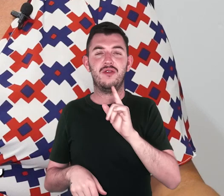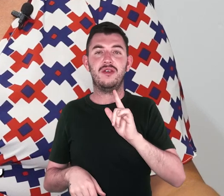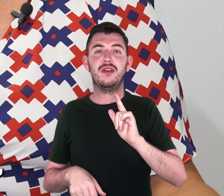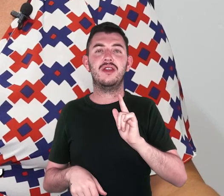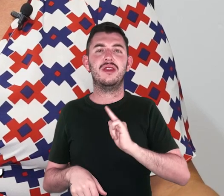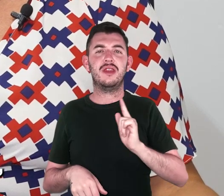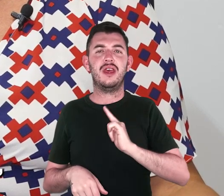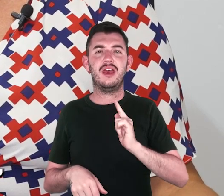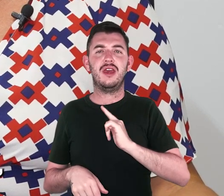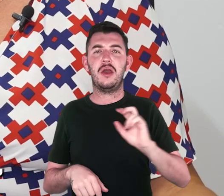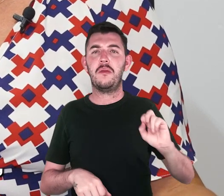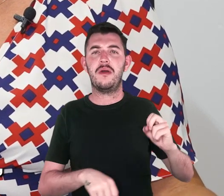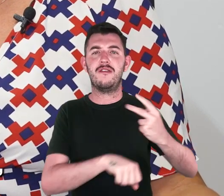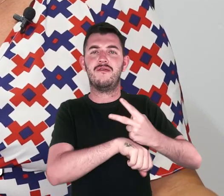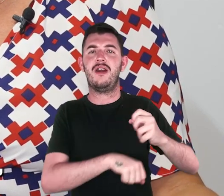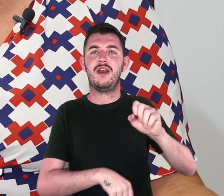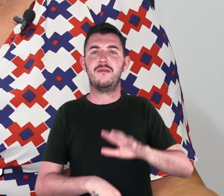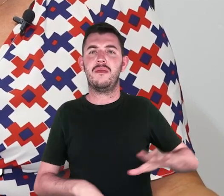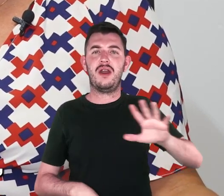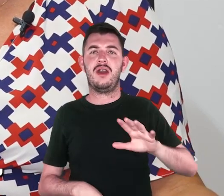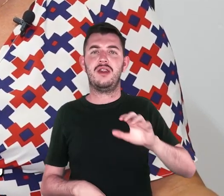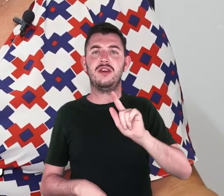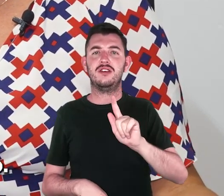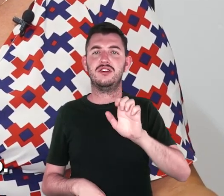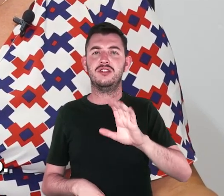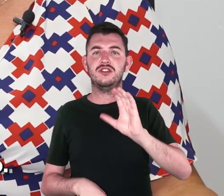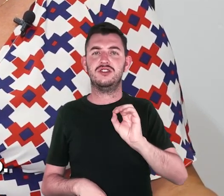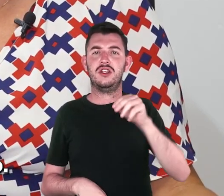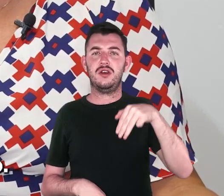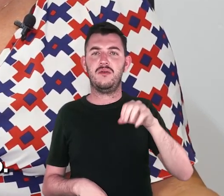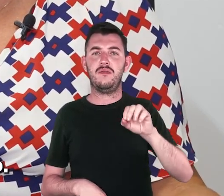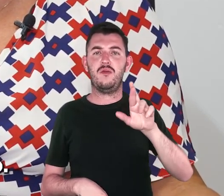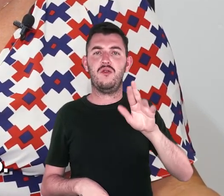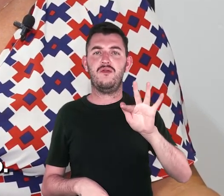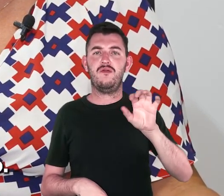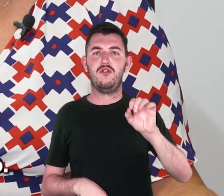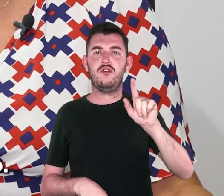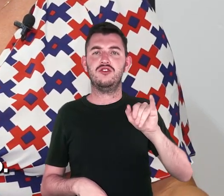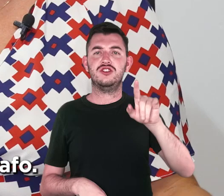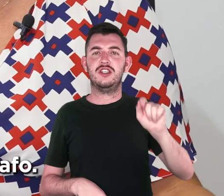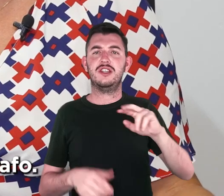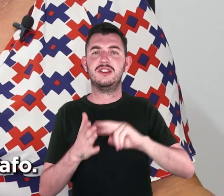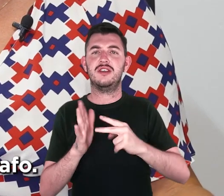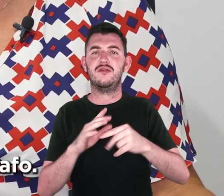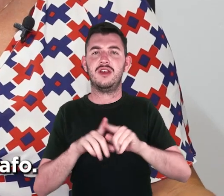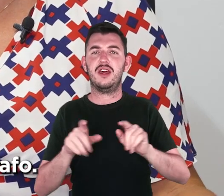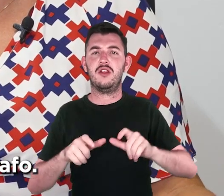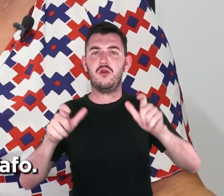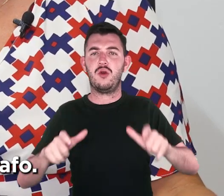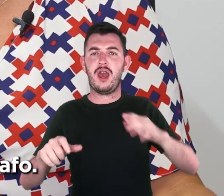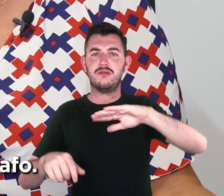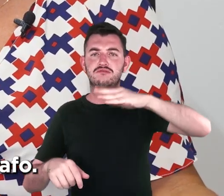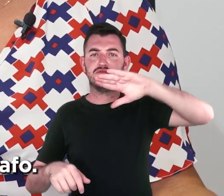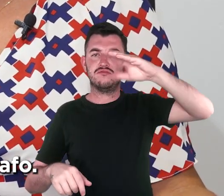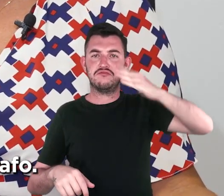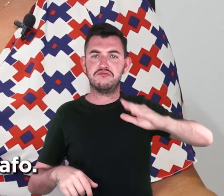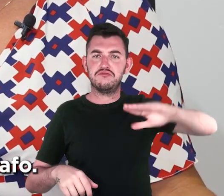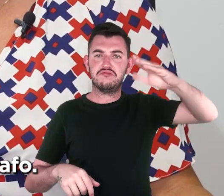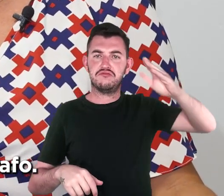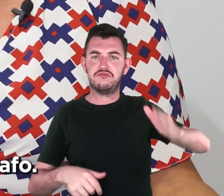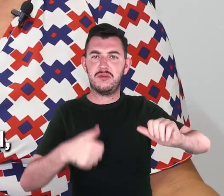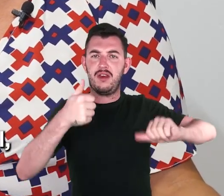a área de geomorfologia, o mapeamento das formas do relevo, né? Essa vaga aqui para o Rio, para